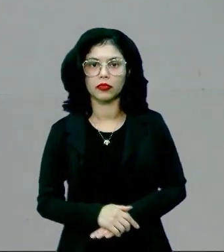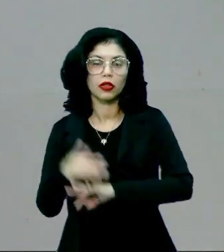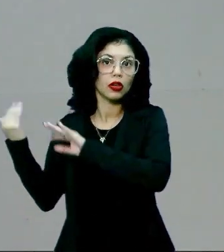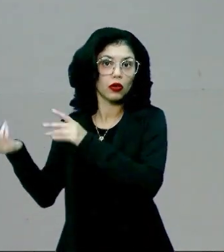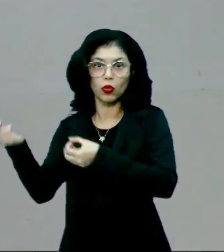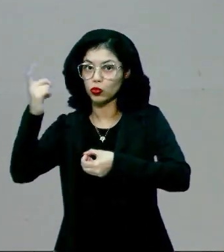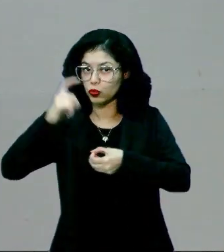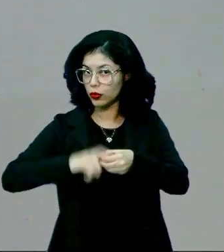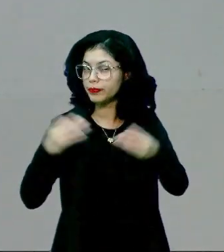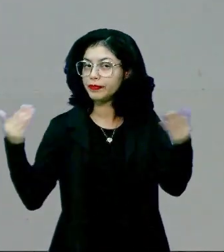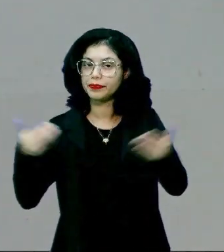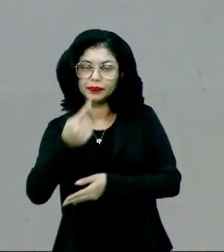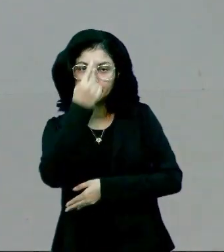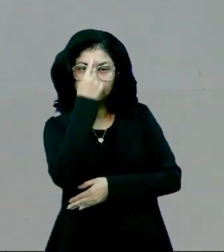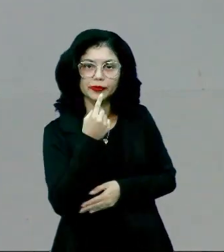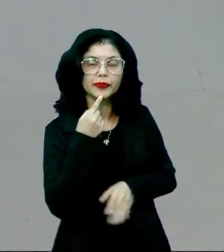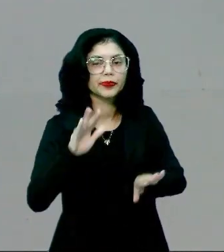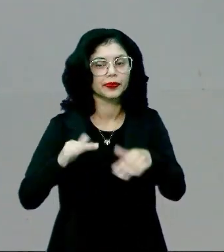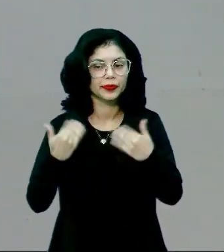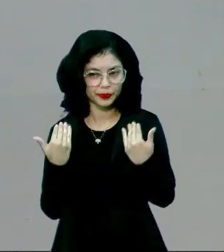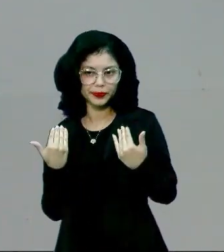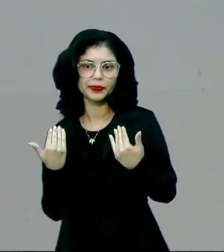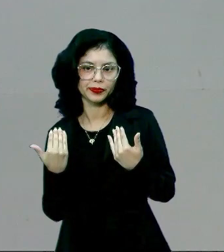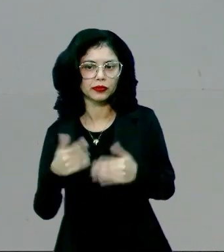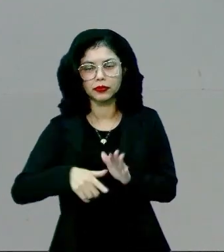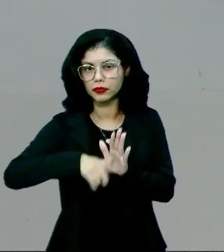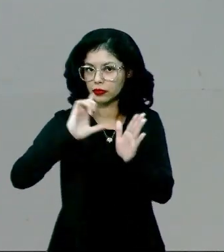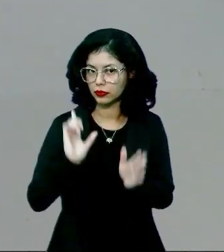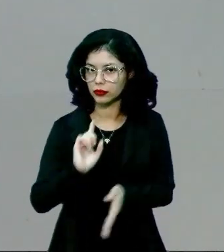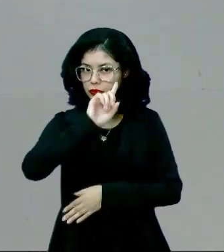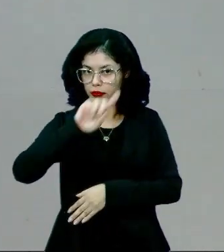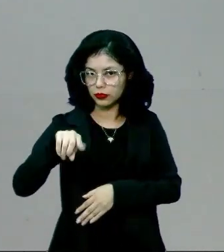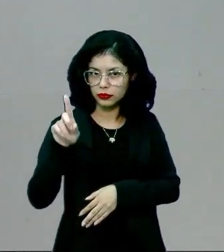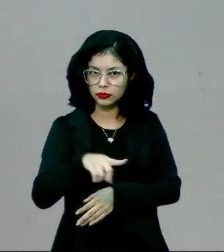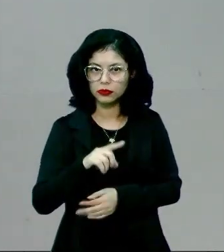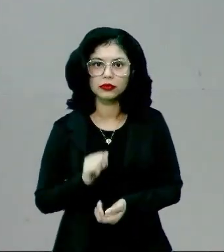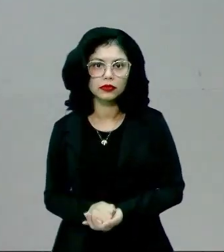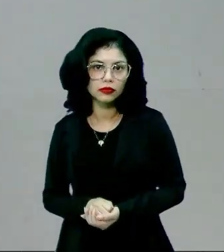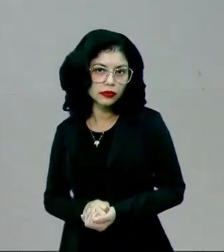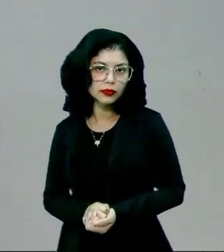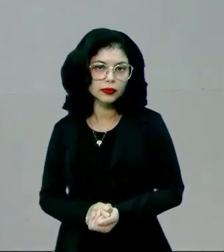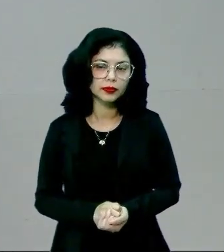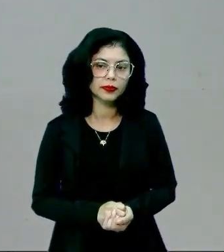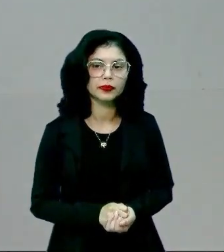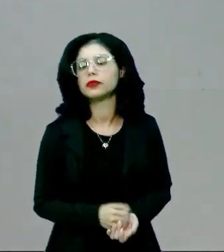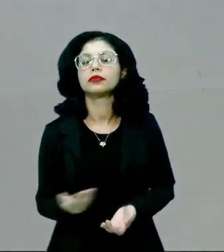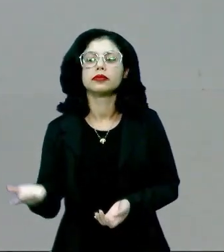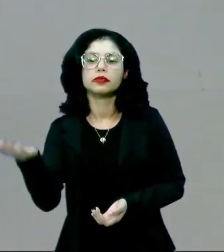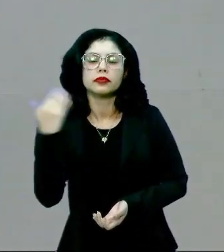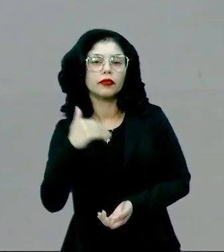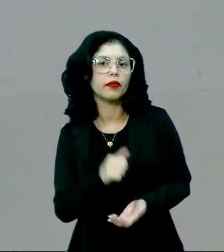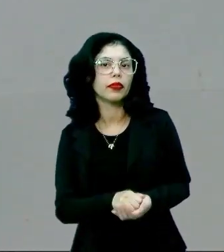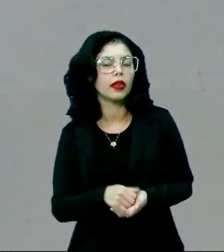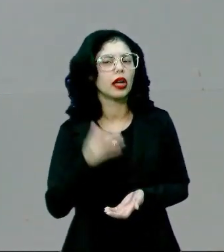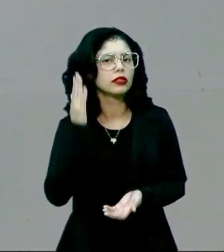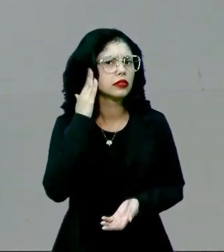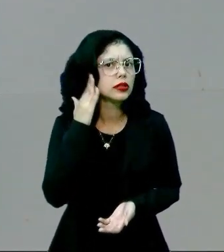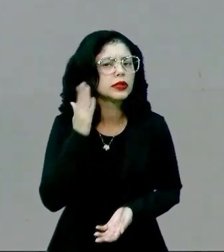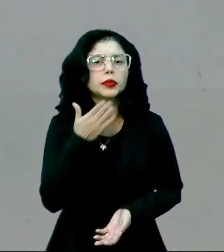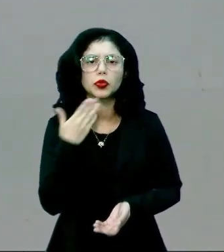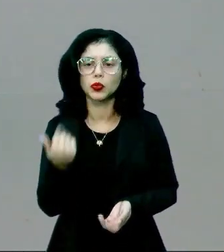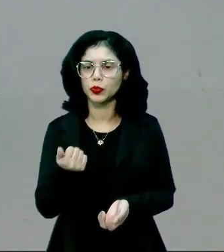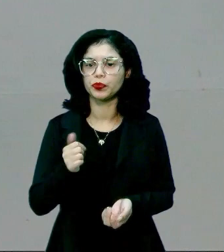retornar a imagem para mim antes de gabaritar essa questão. Então, vamos muito bem